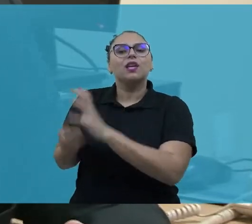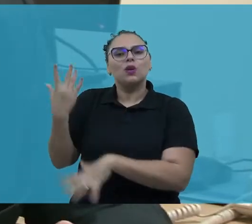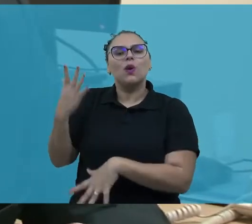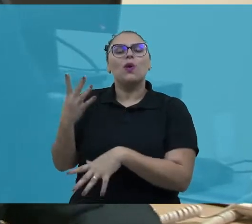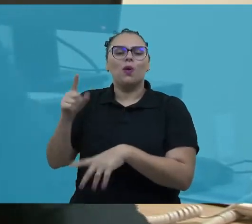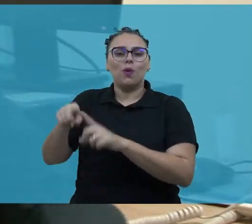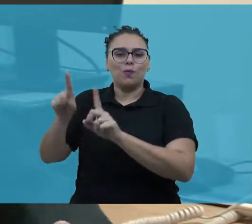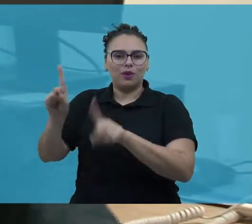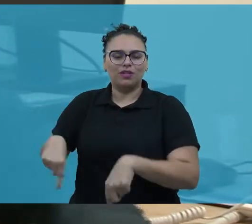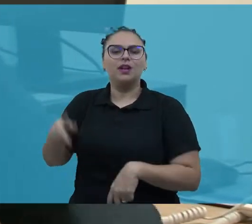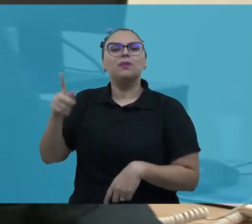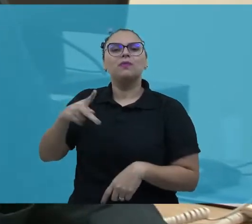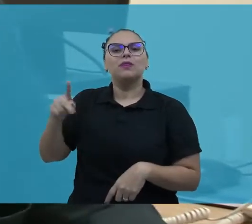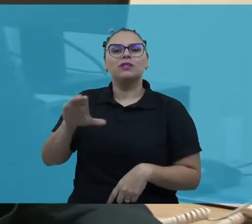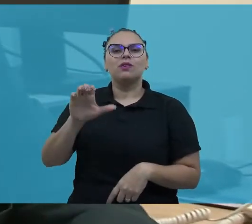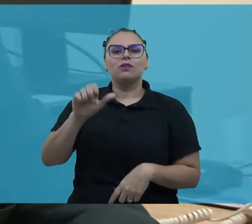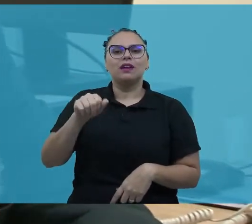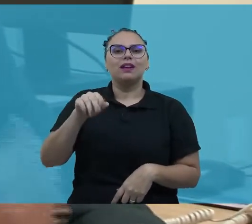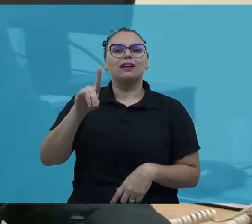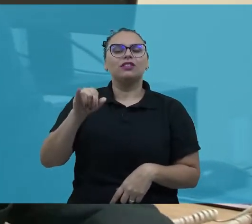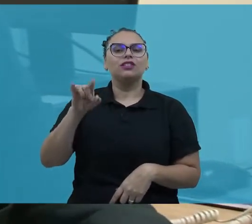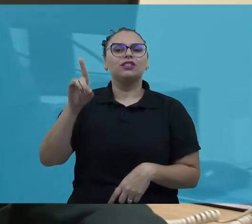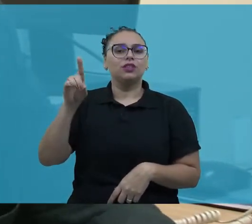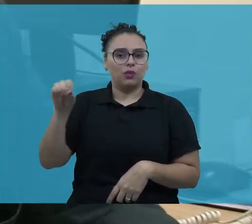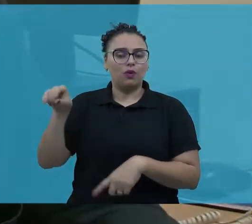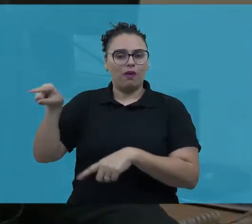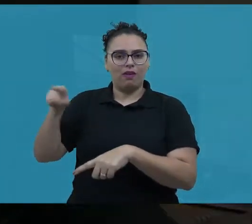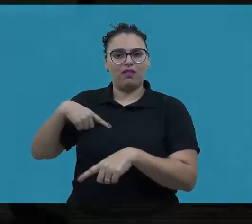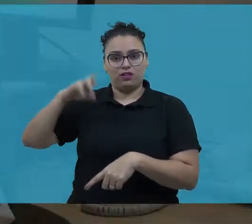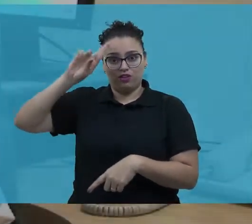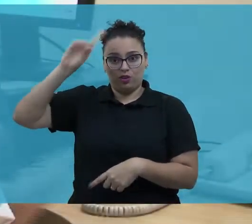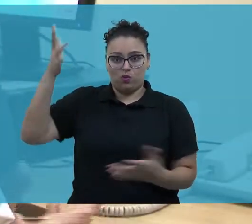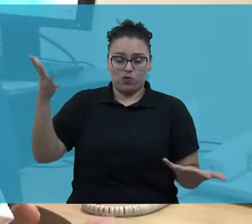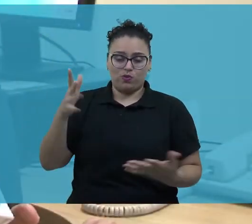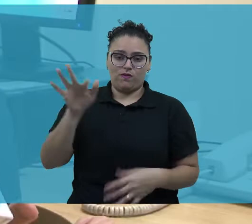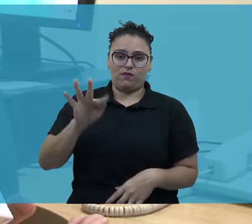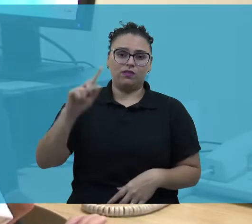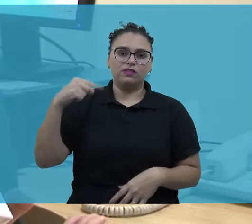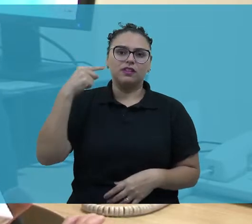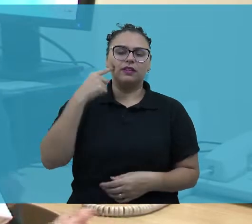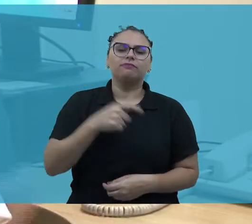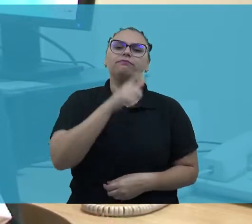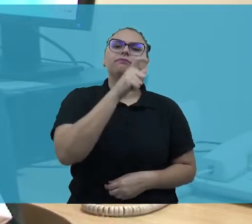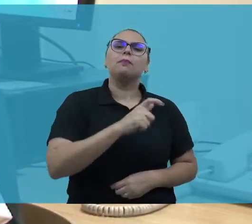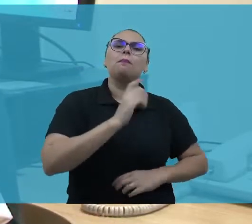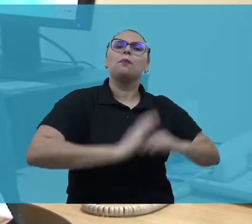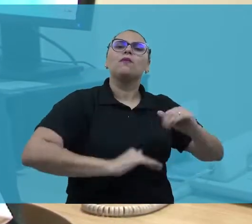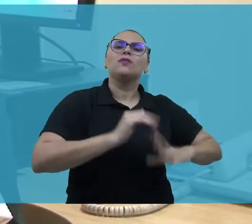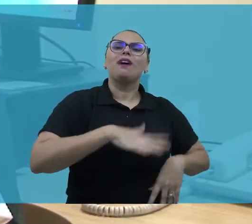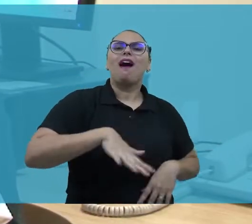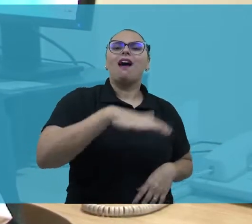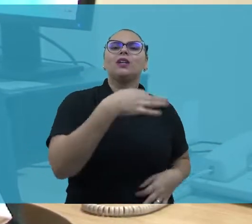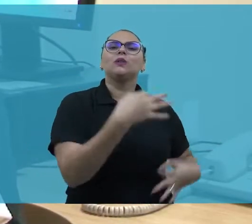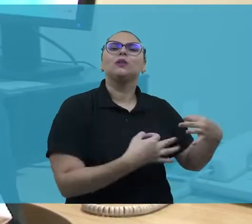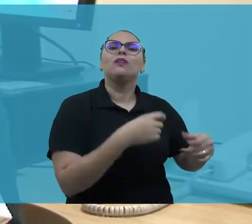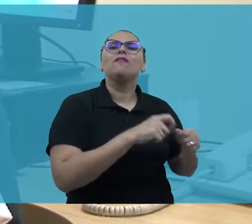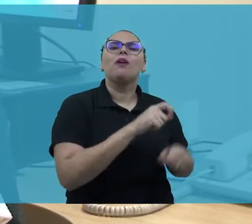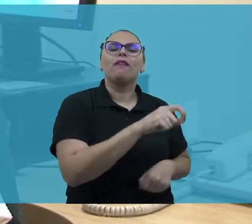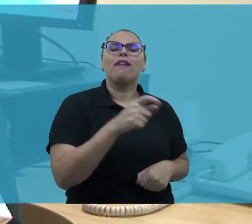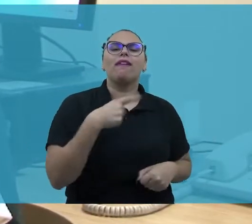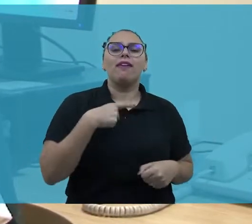diretor da Faculdade de Direito, professor Cândido de Albuquerque. O que o jurista faz? Fundamentalmente, ele